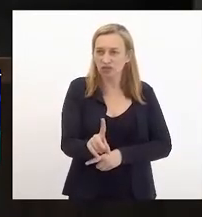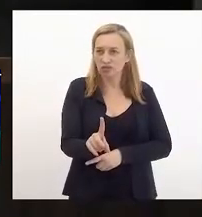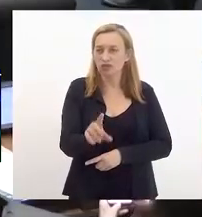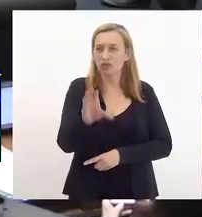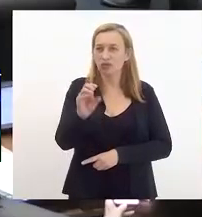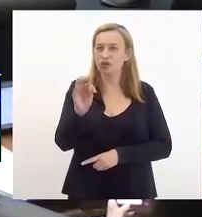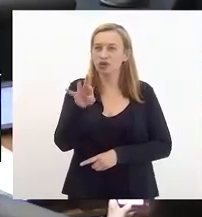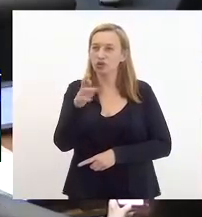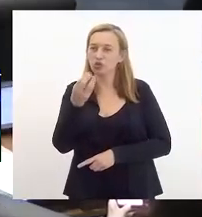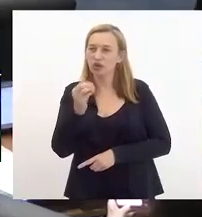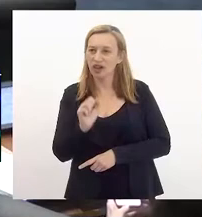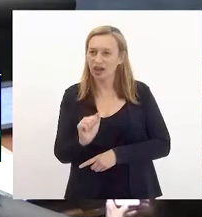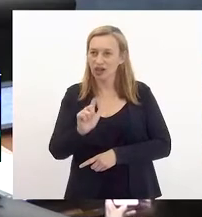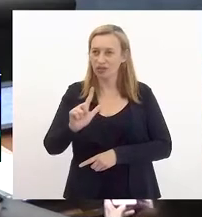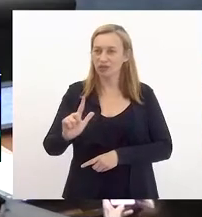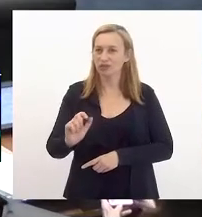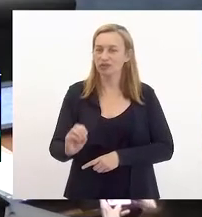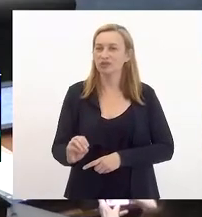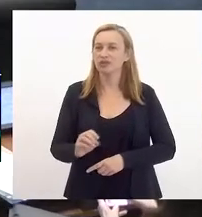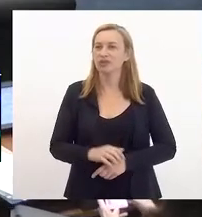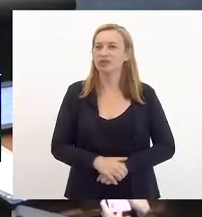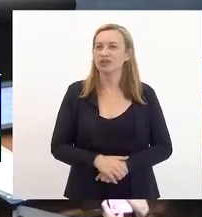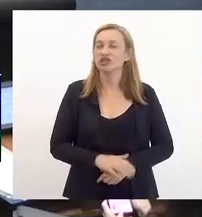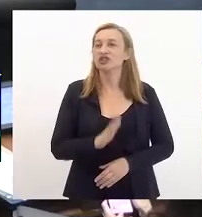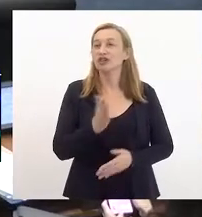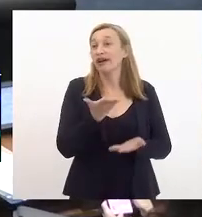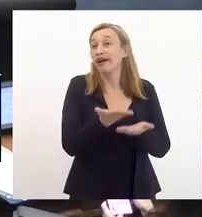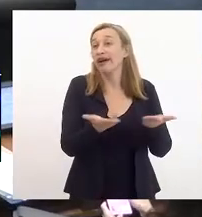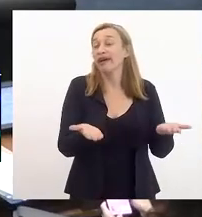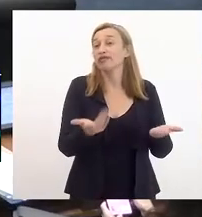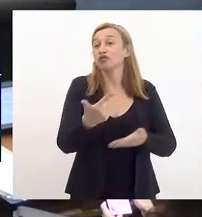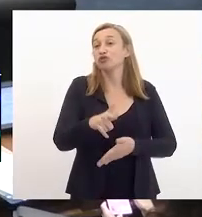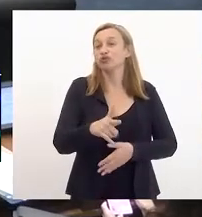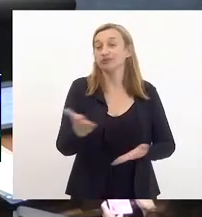Já caiu. Foi só falar e caiu.